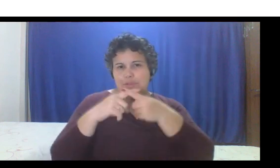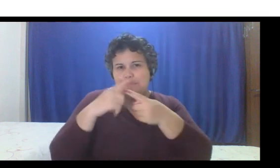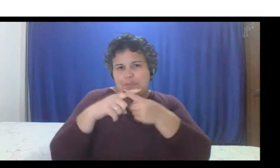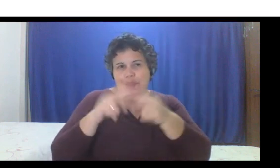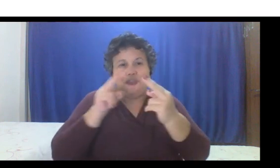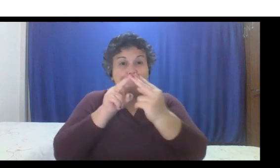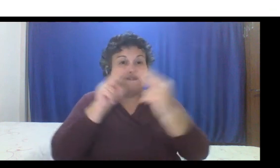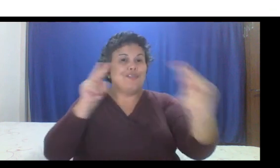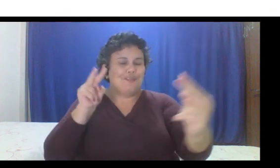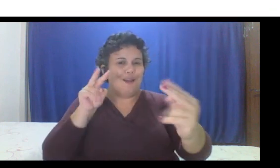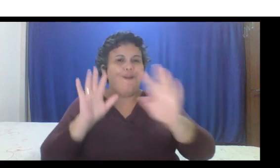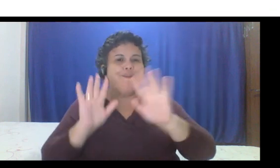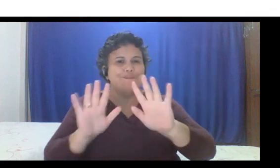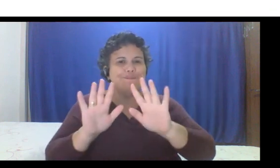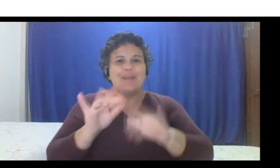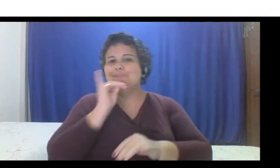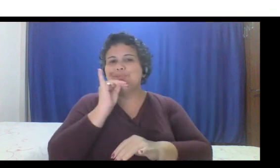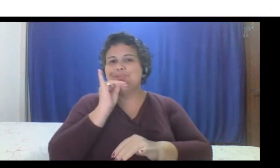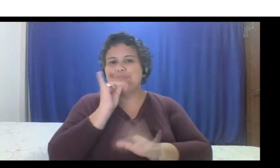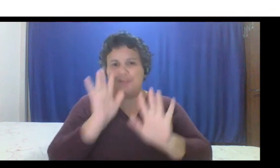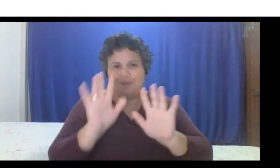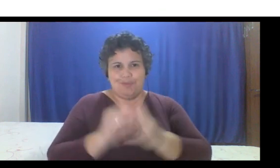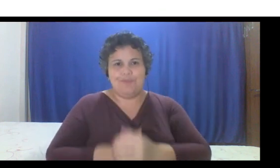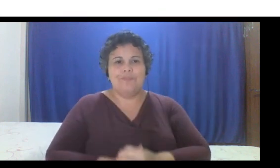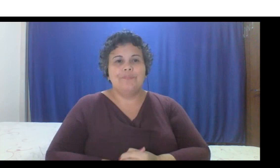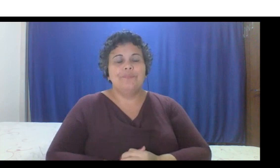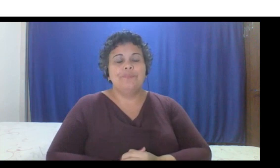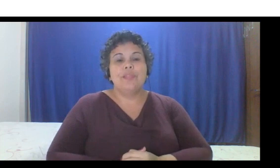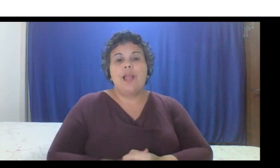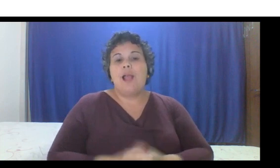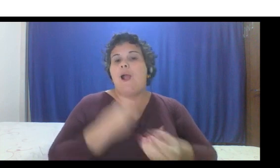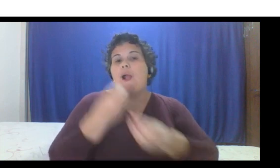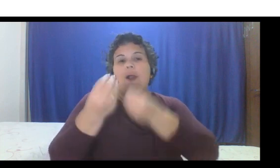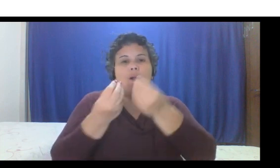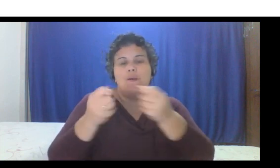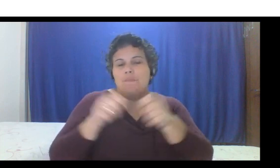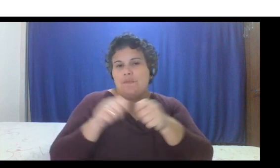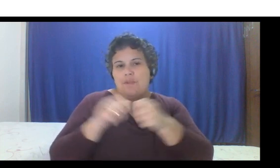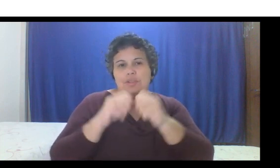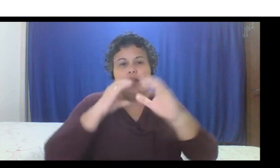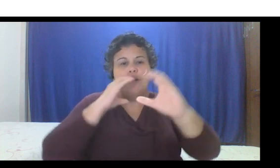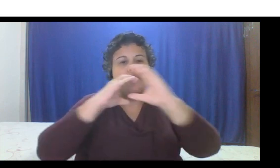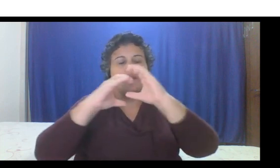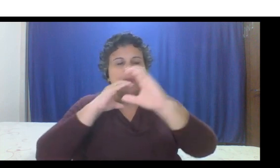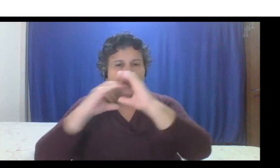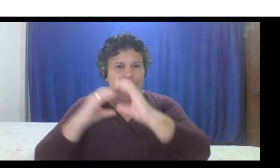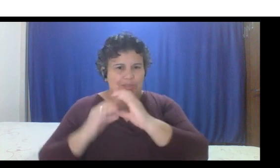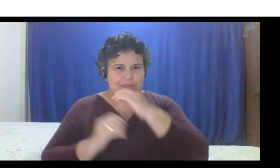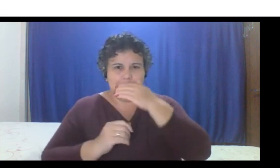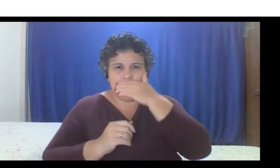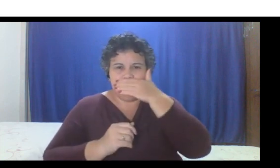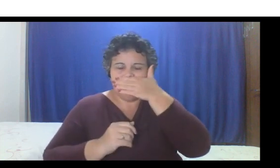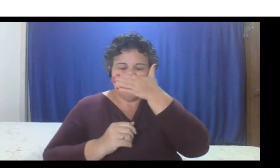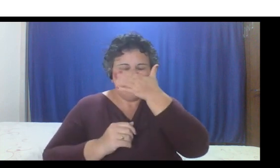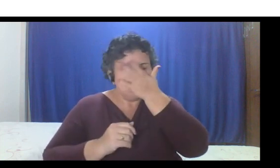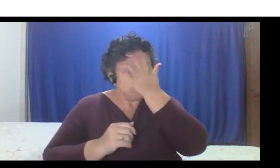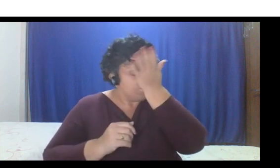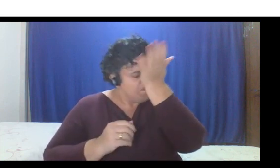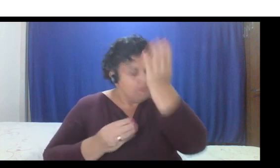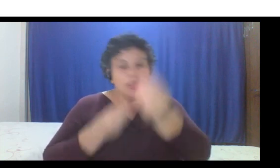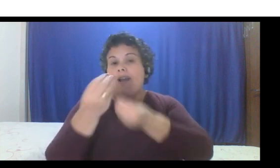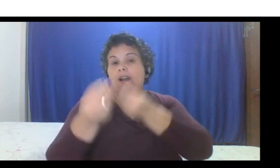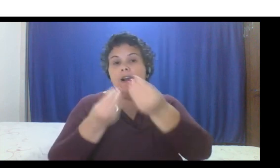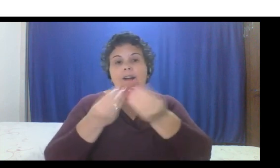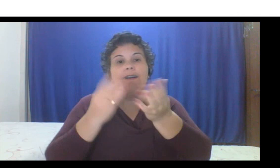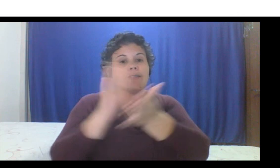mas, por exemplo, né, uma forma de normalizar a comunicação ou de colocar a mesma